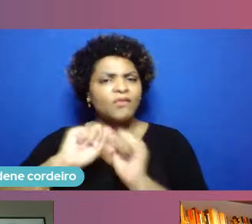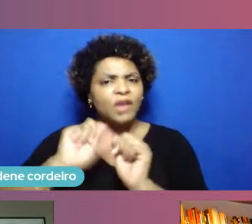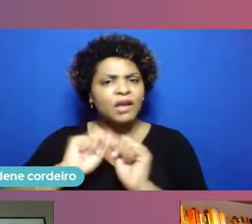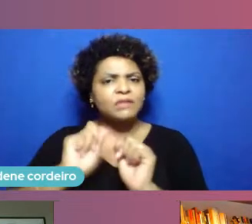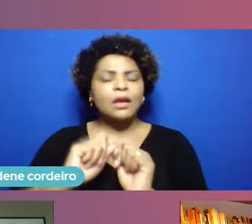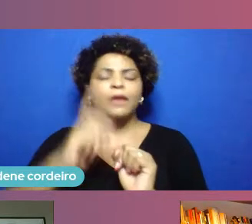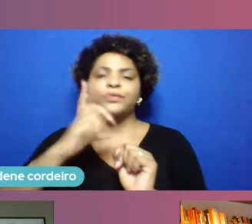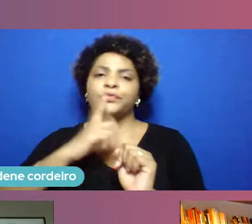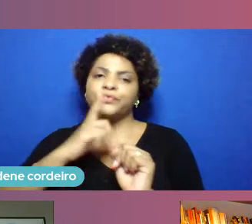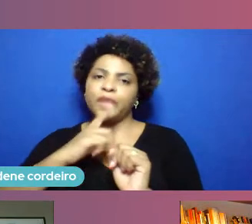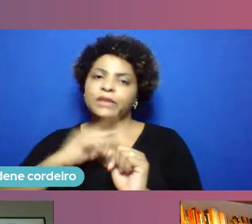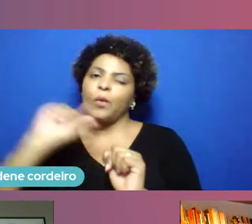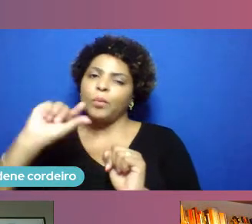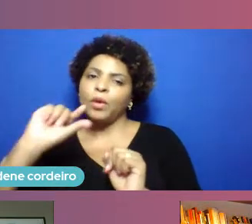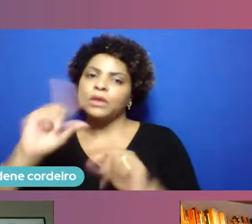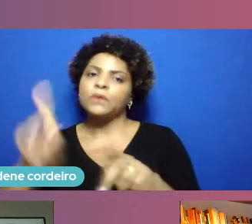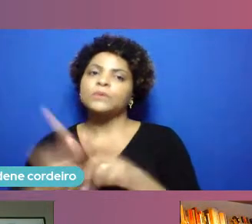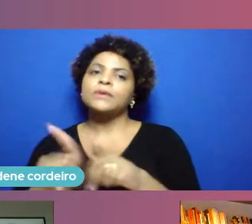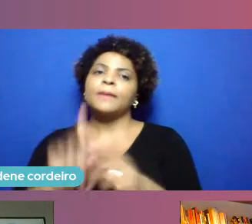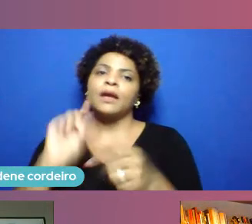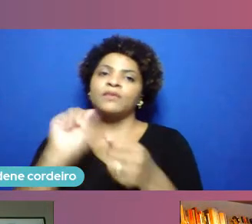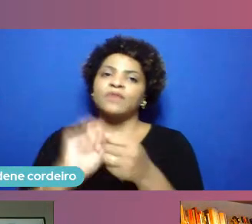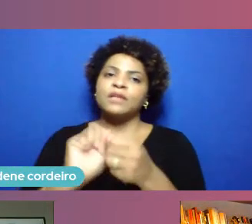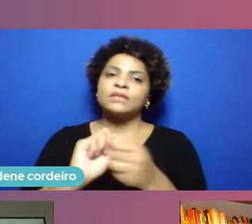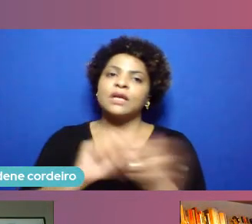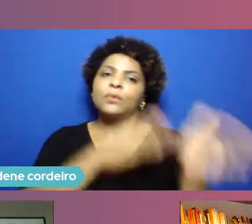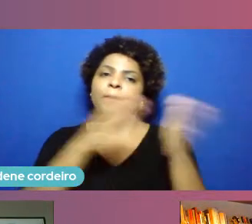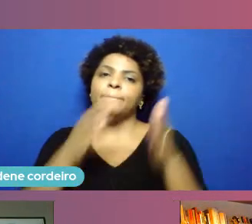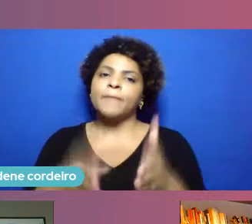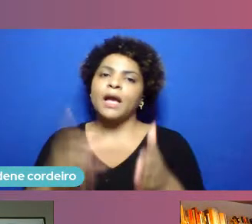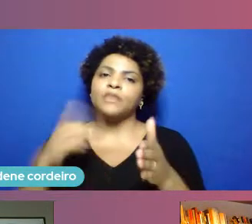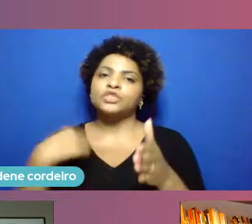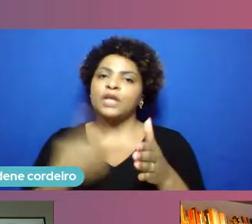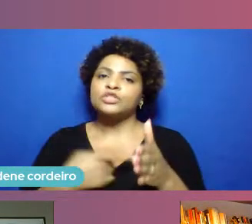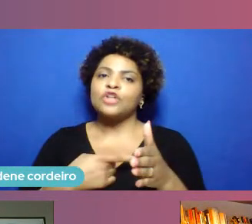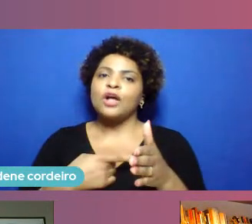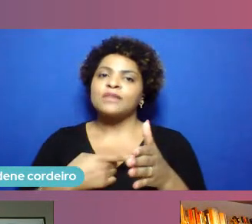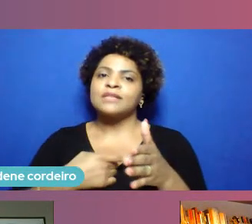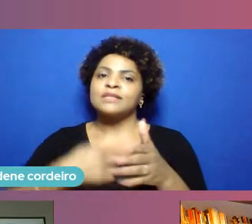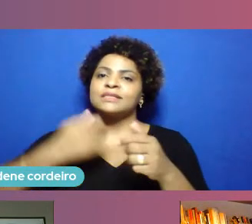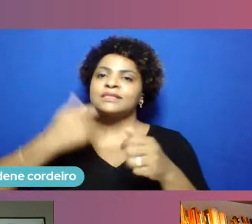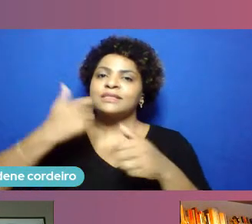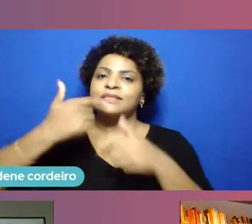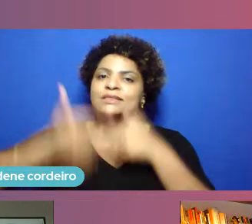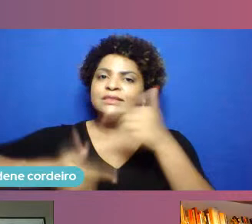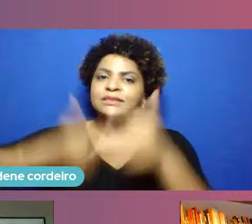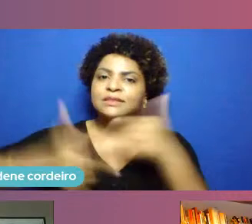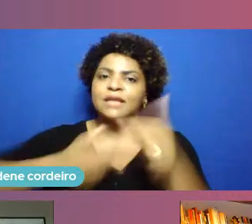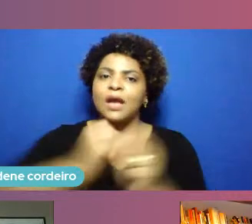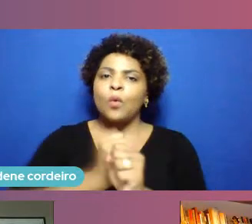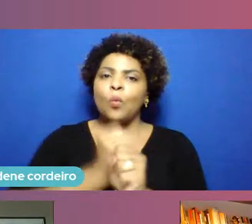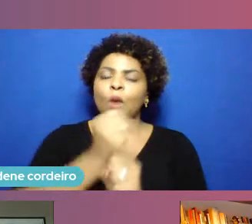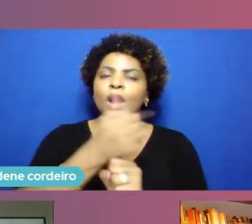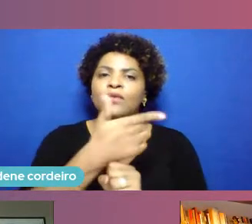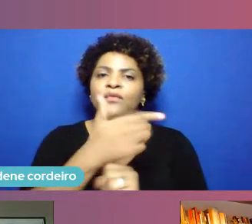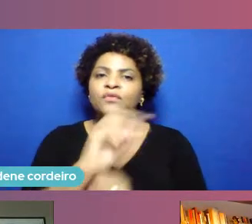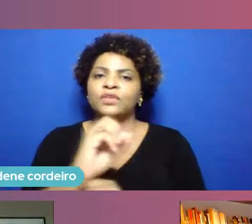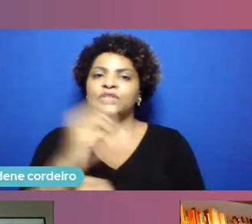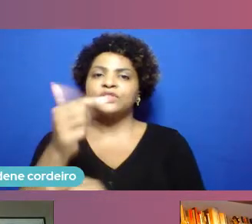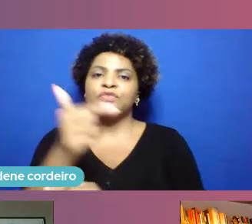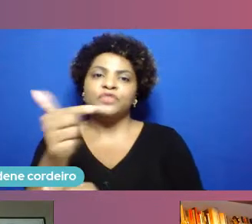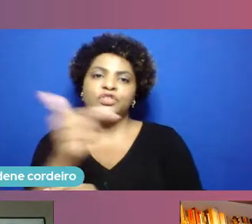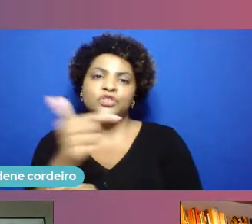pouco também trilhando parte das nossas ações em 2022 que é procurar dentro da missão do SEBRAE ele fazer